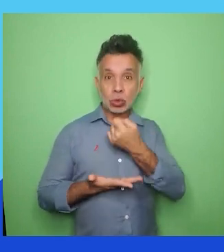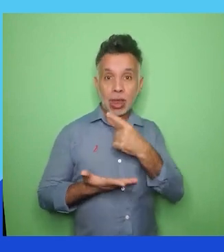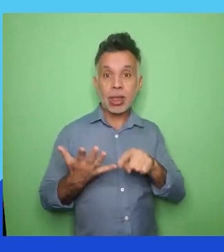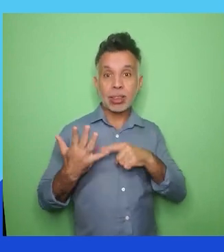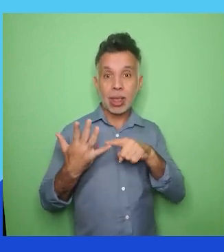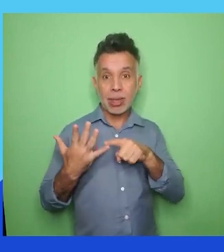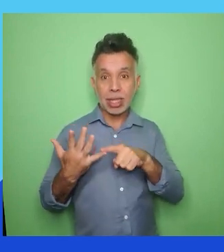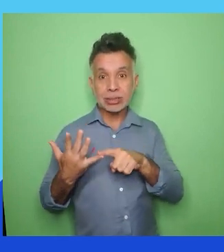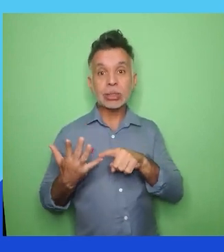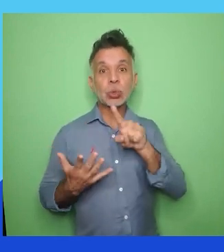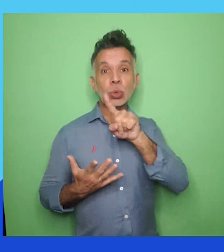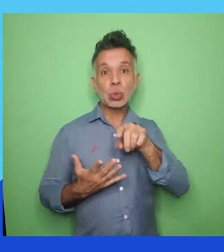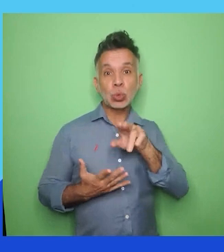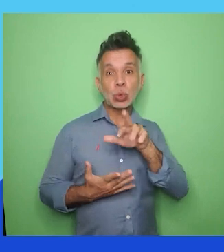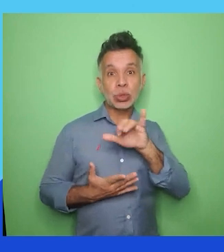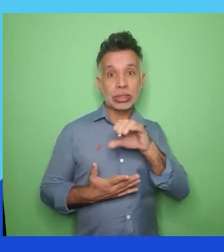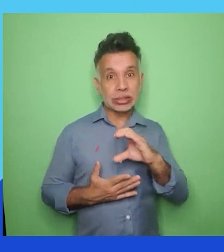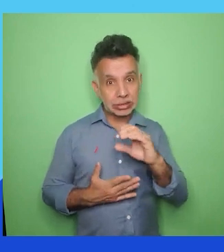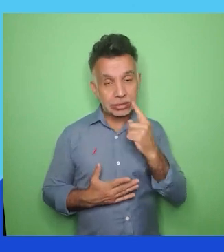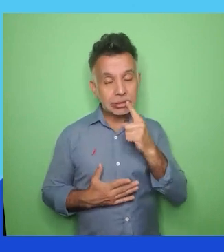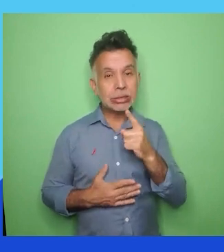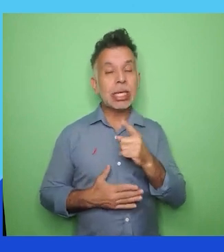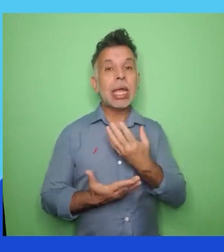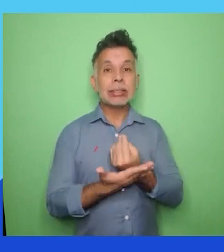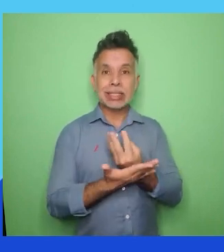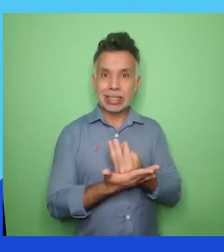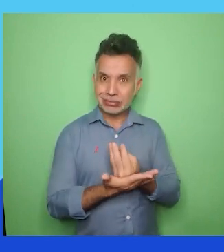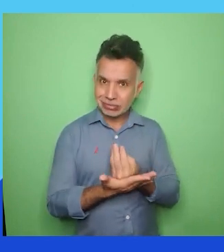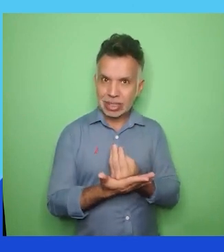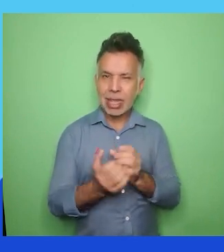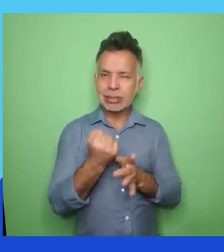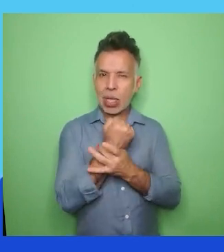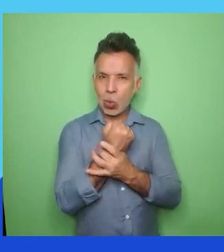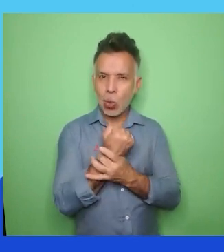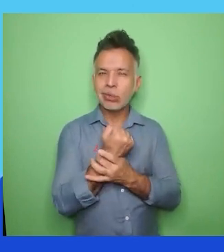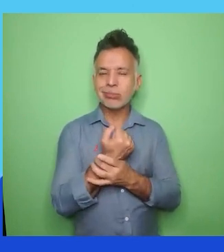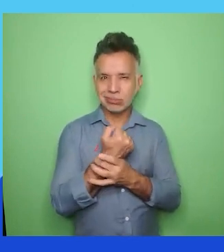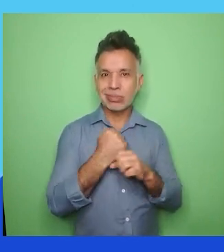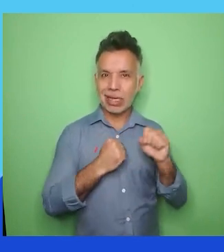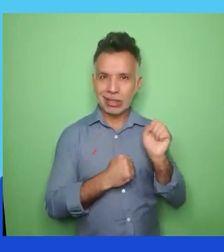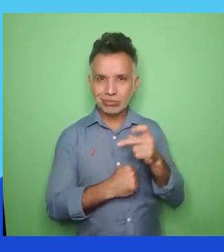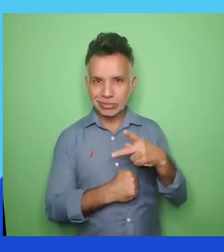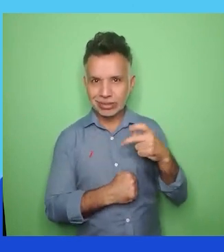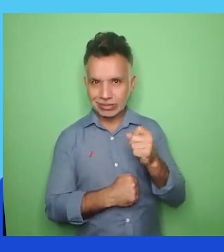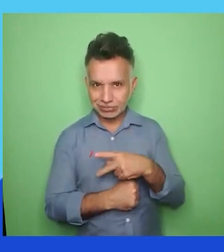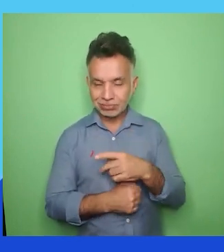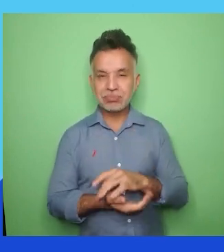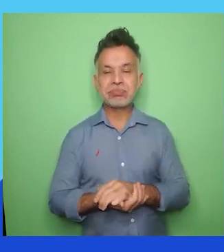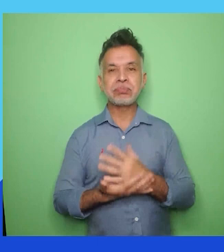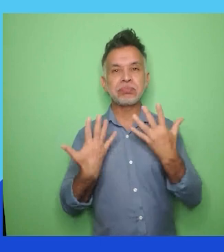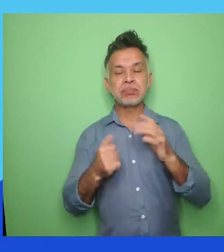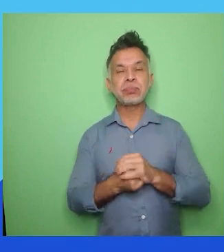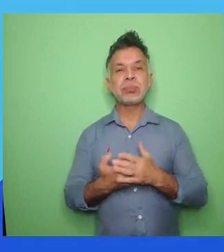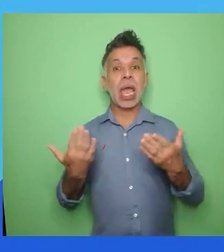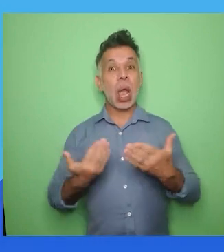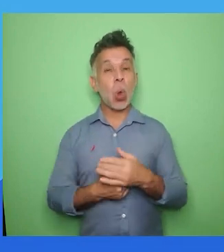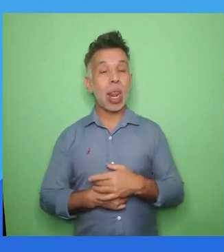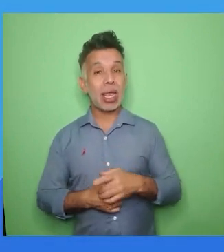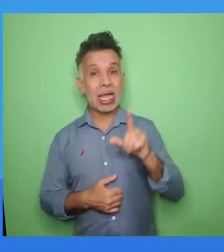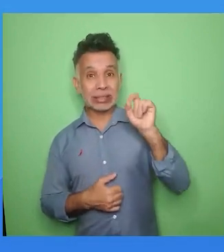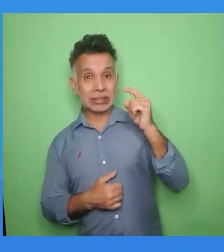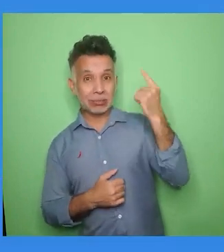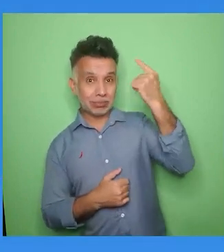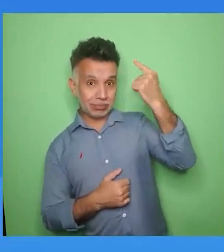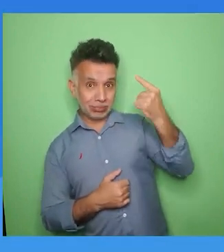bloco, parabéns! Agora, anunciaremos as 10 primeiras colocadas entre as médias empresas do ranking. Na